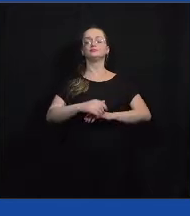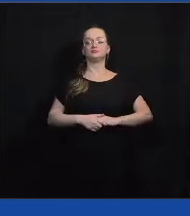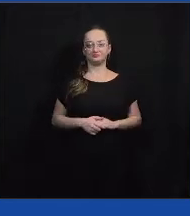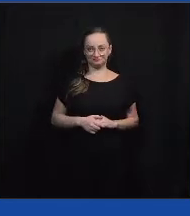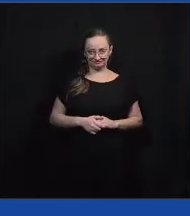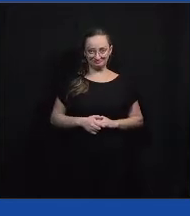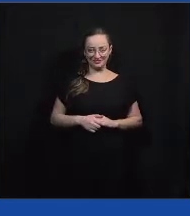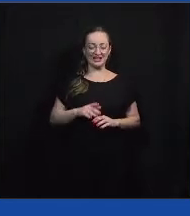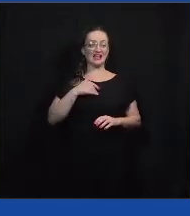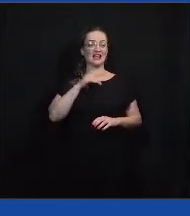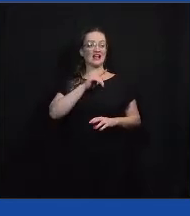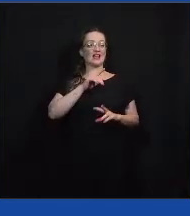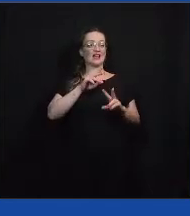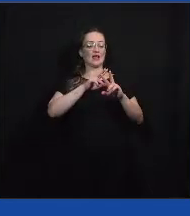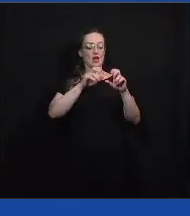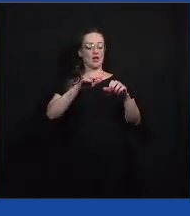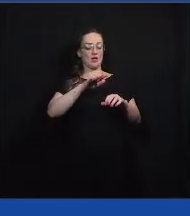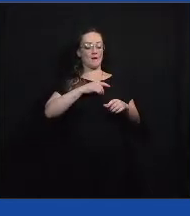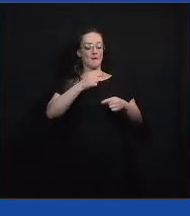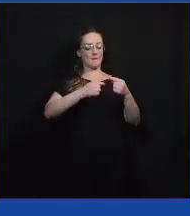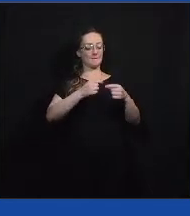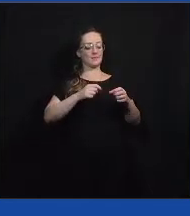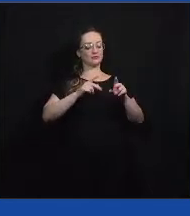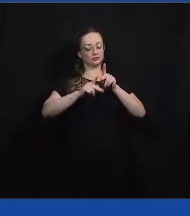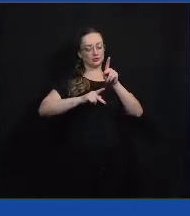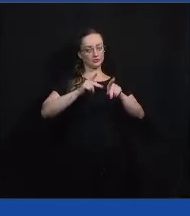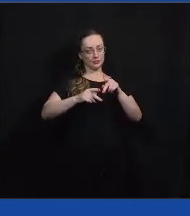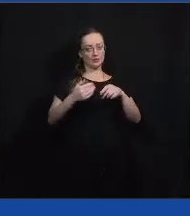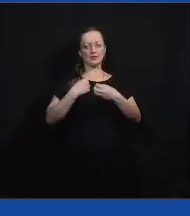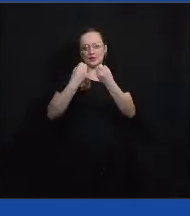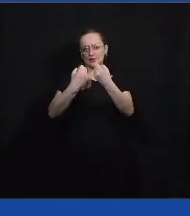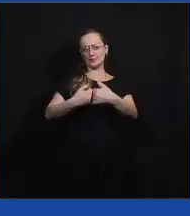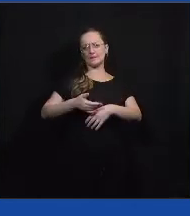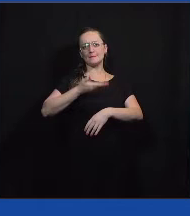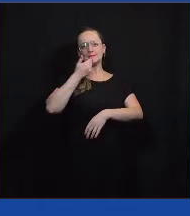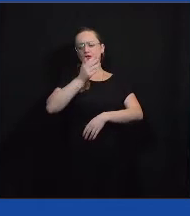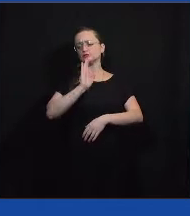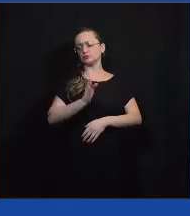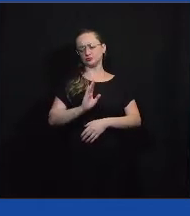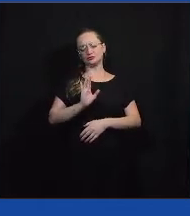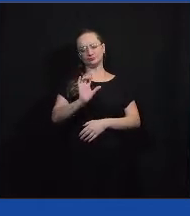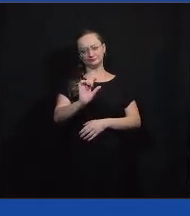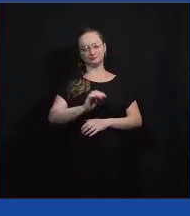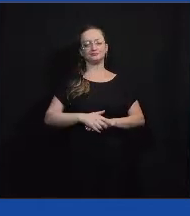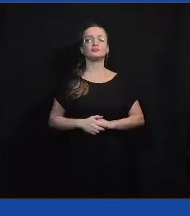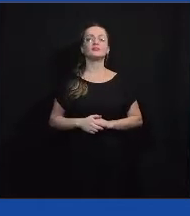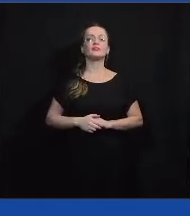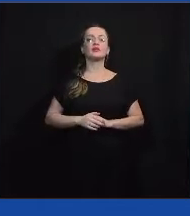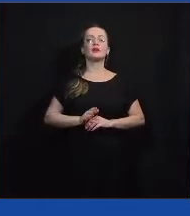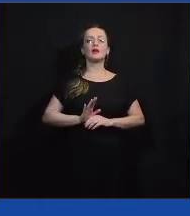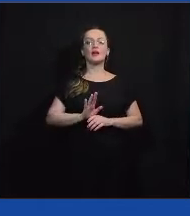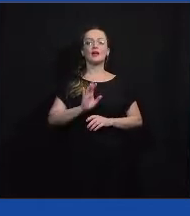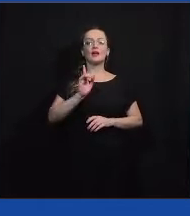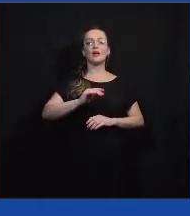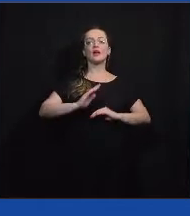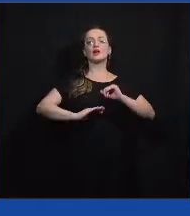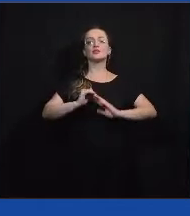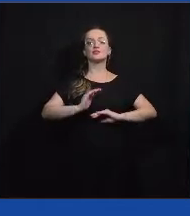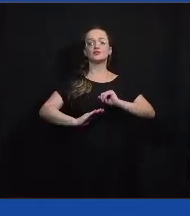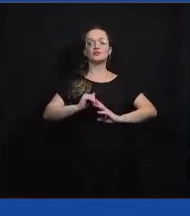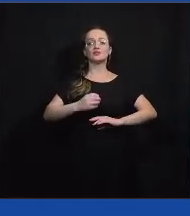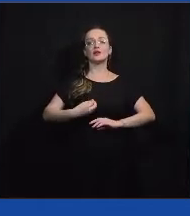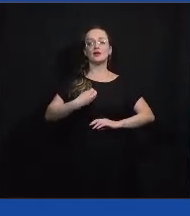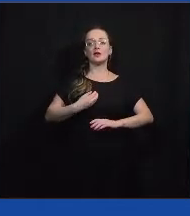vai falar sobre o câmbio de políticas públicas, a gente vai explicar isso melhor já já, mas que é uma atividade que está